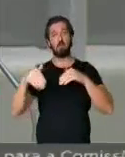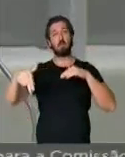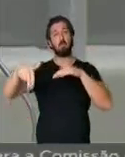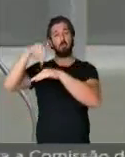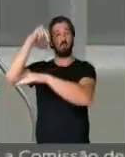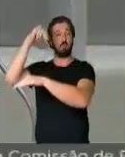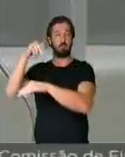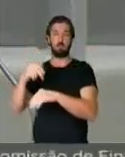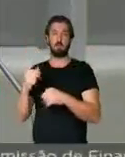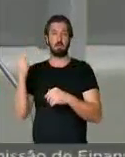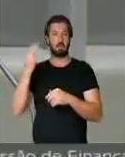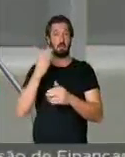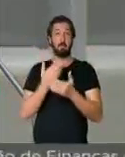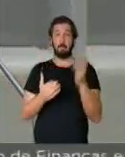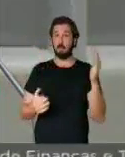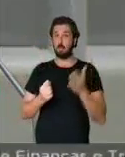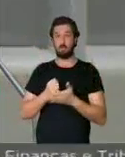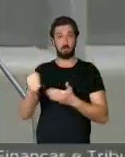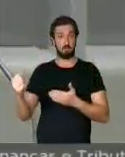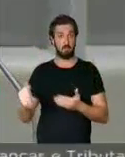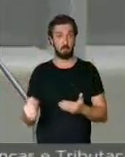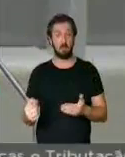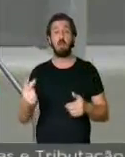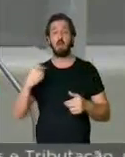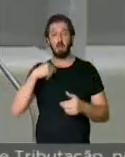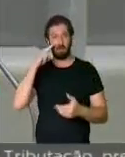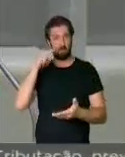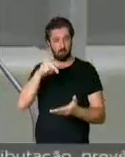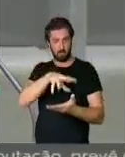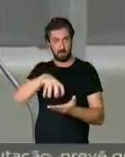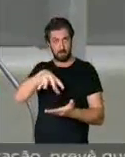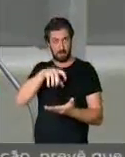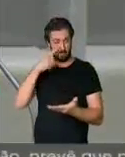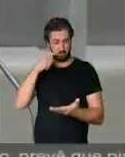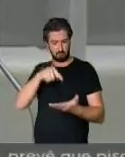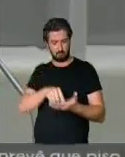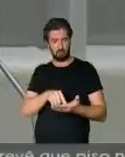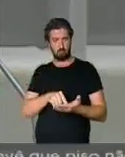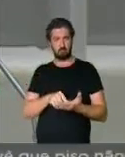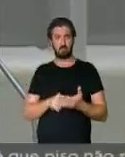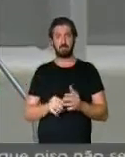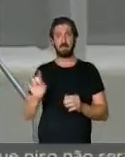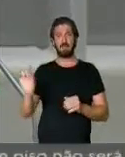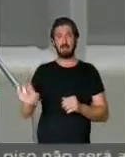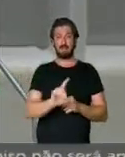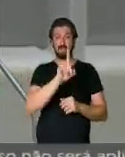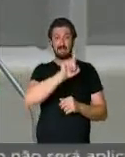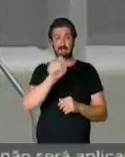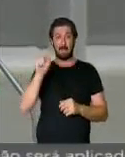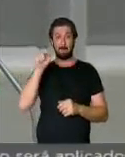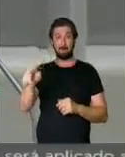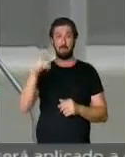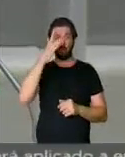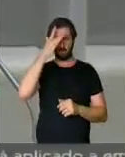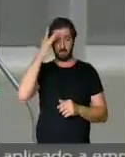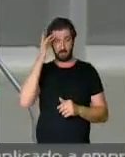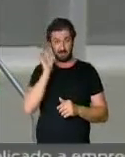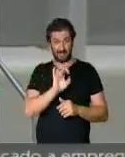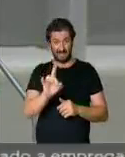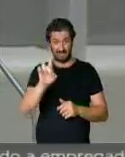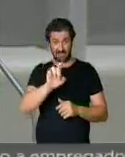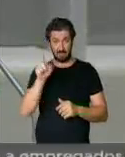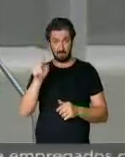perdas irreparáveis. E quando vejo dados como que para cada 100 mil habitantes são